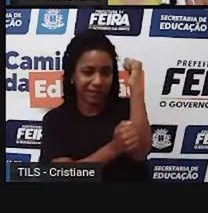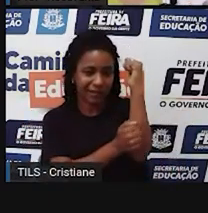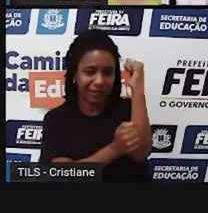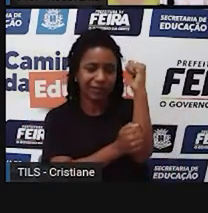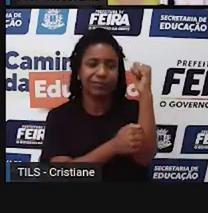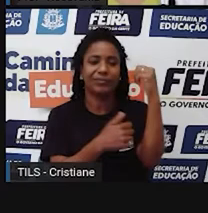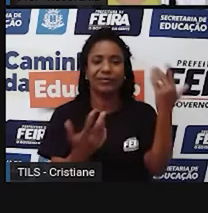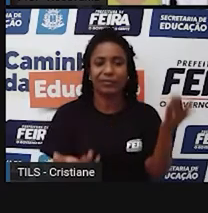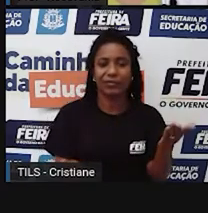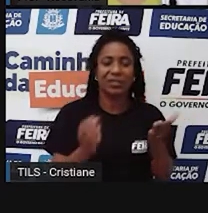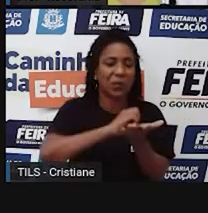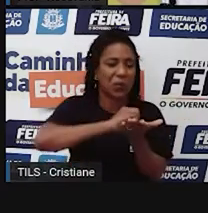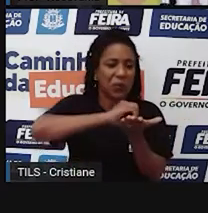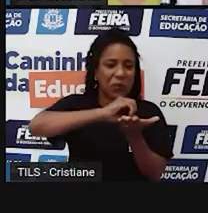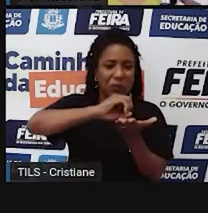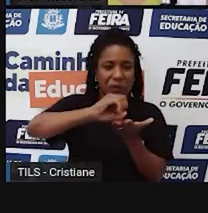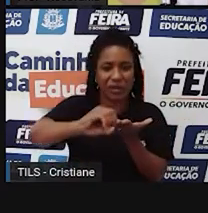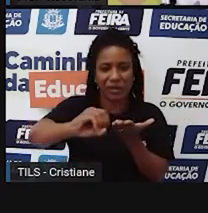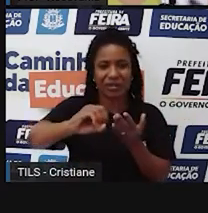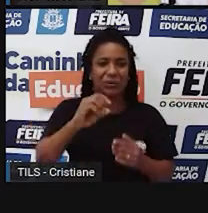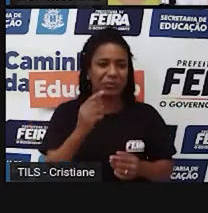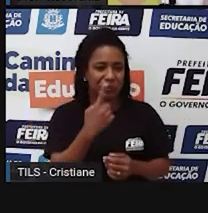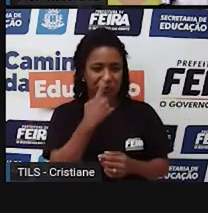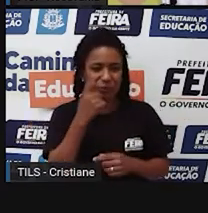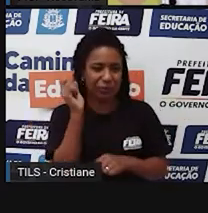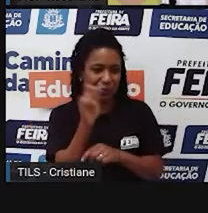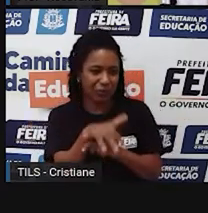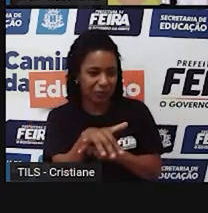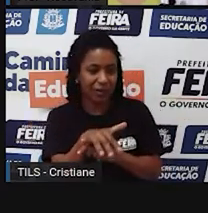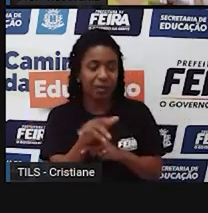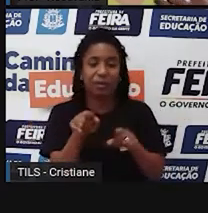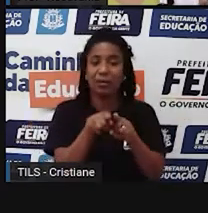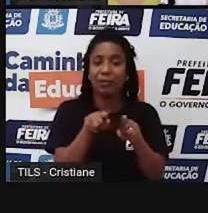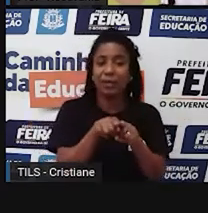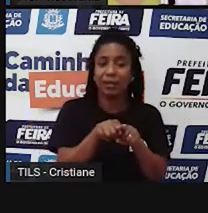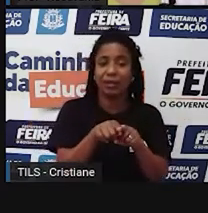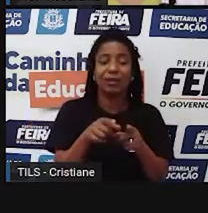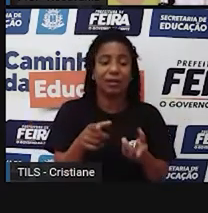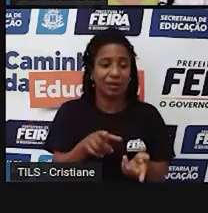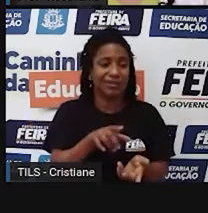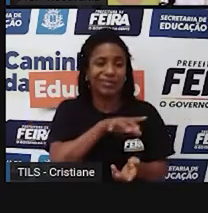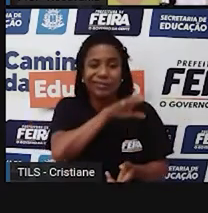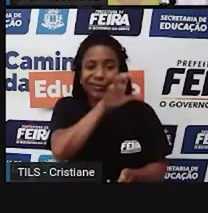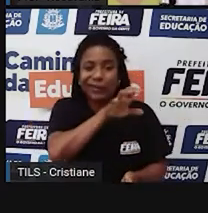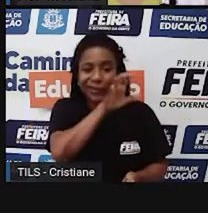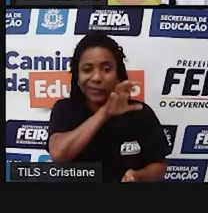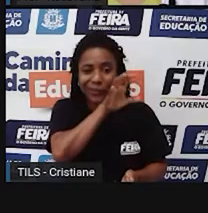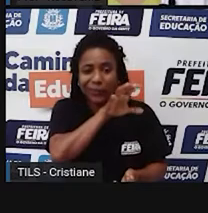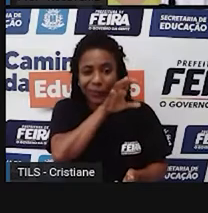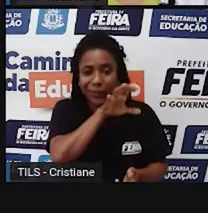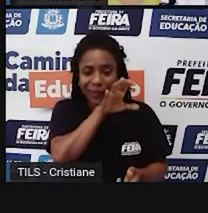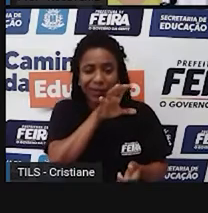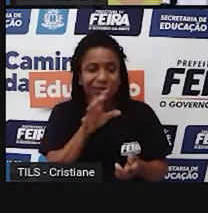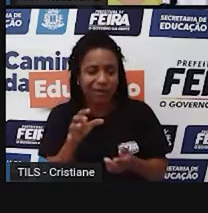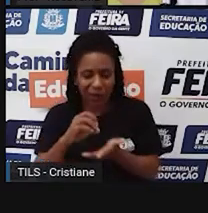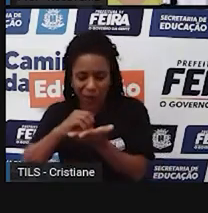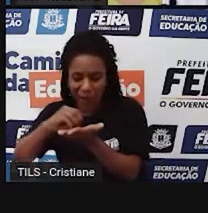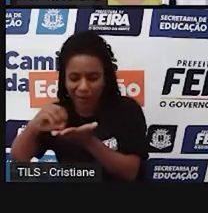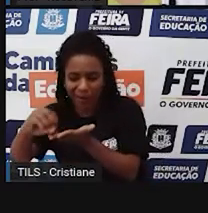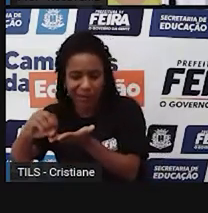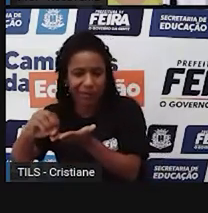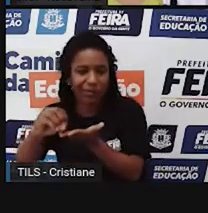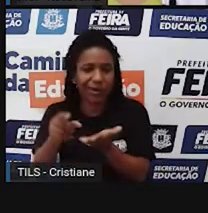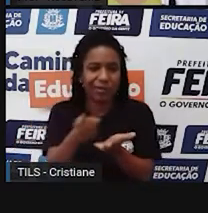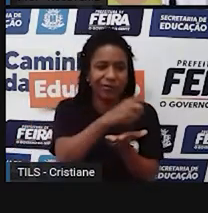né? Materiais orgânicos, e os animais marinhos, eles não conseguem, né? Diferenciar isso, e às vezes